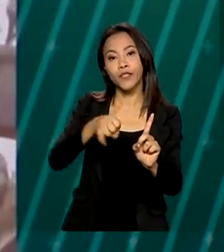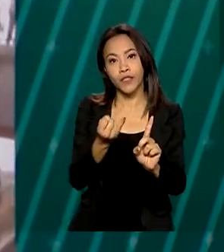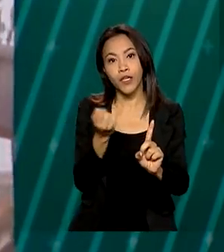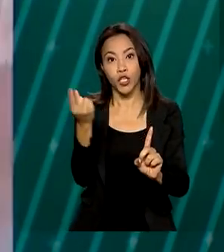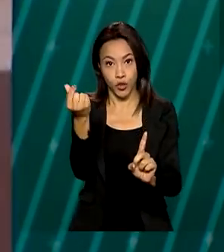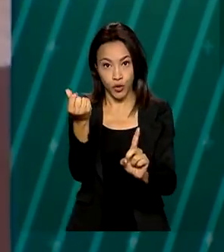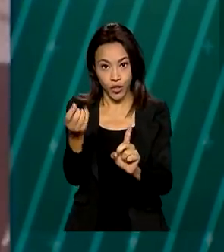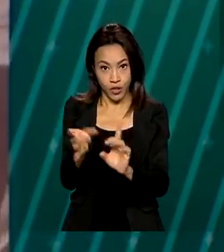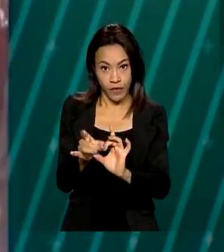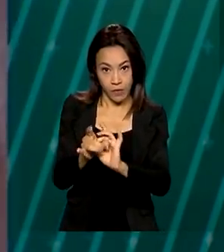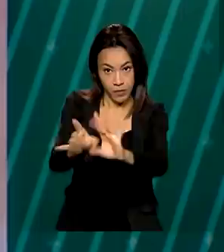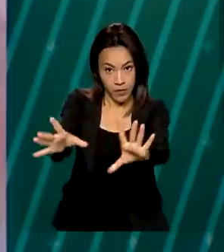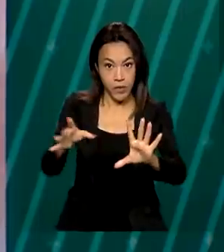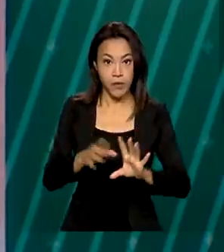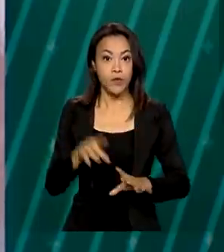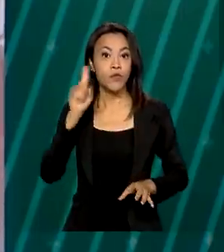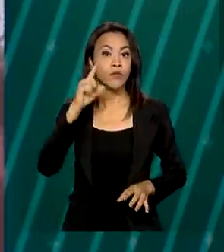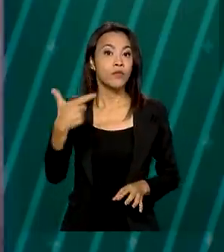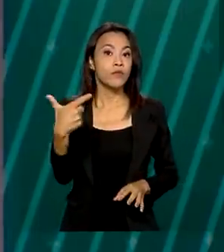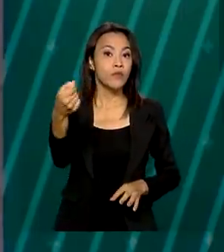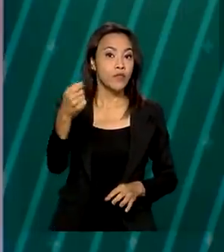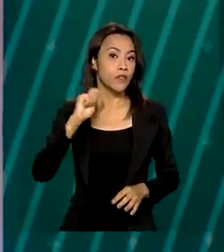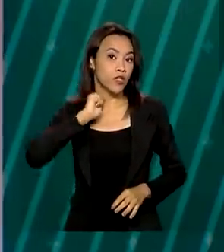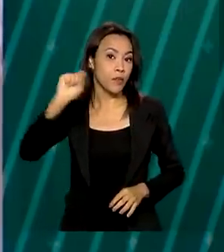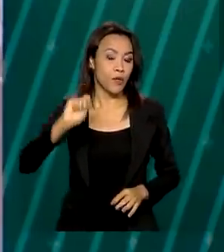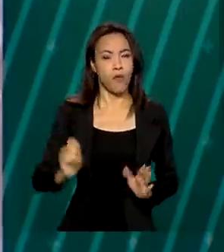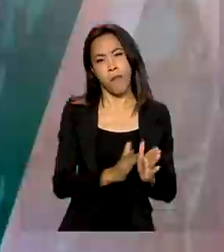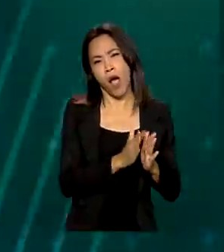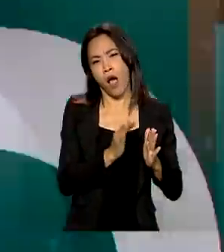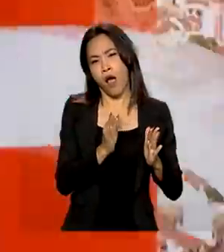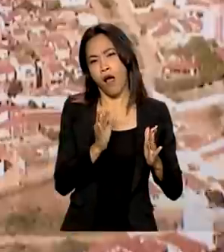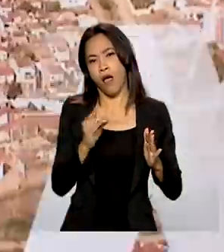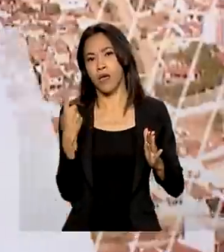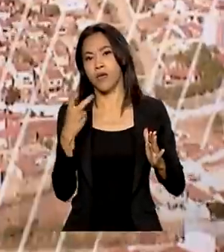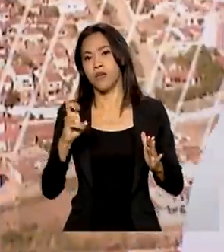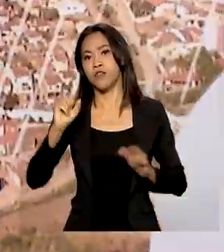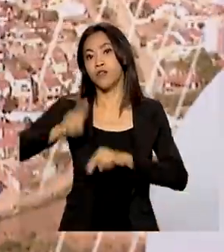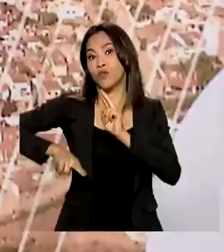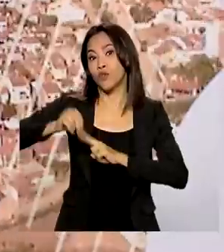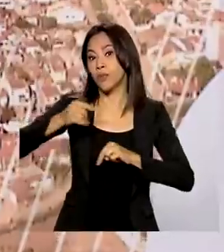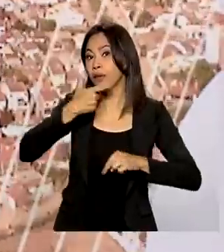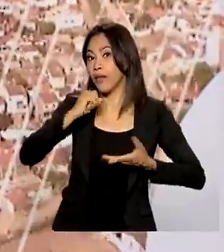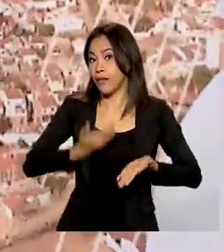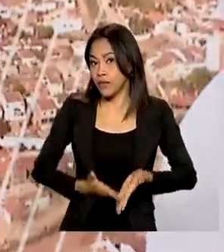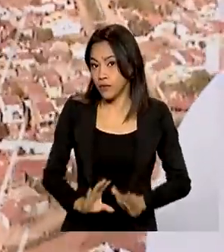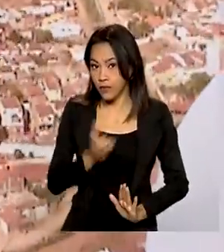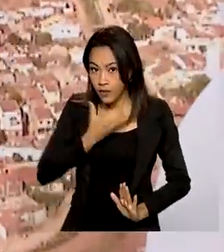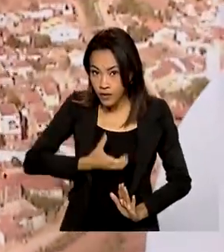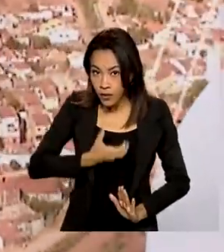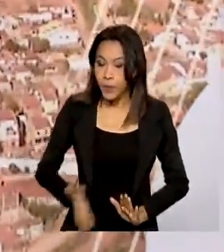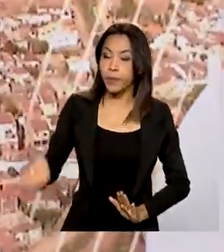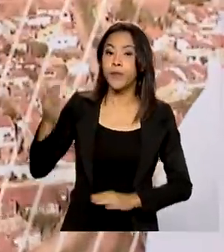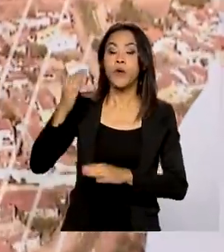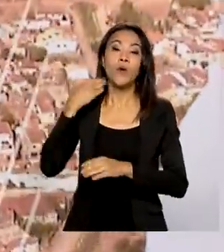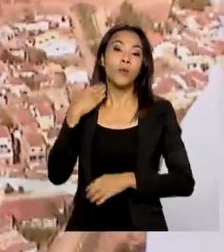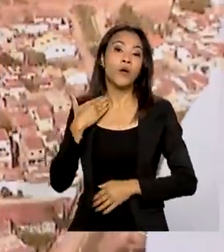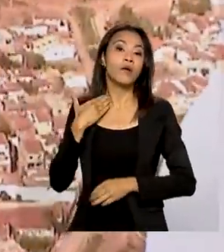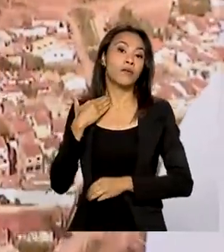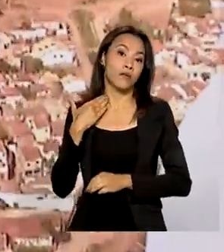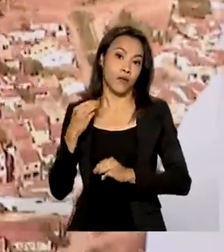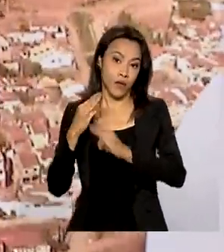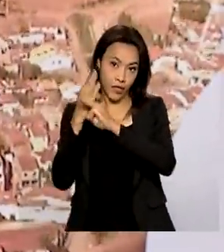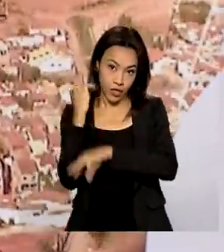liberado em 20 de abril. O calendário segue até 15 de junho para os nascidos em dezembro. Segundo a Caixa, cerca de 30